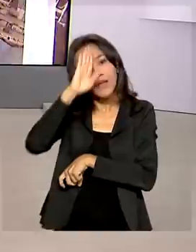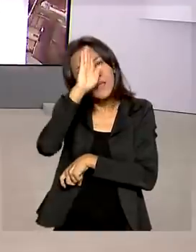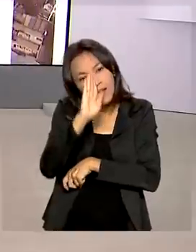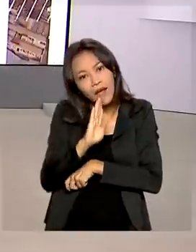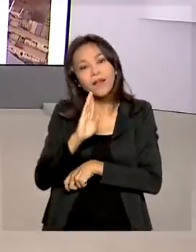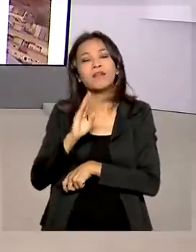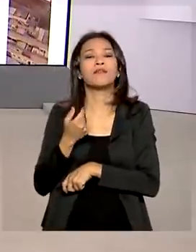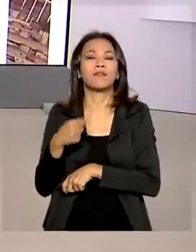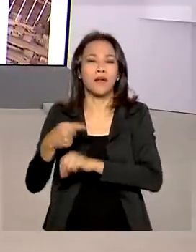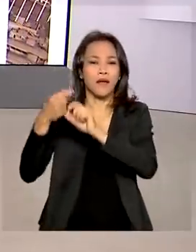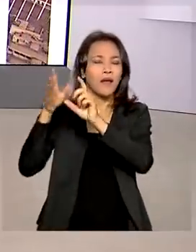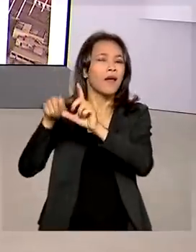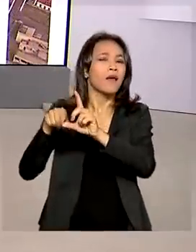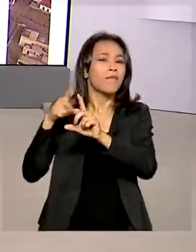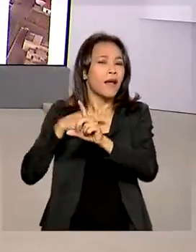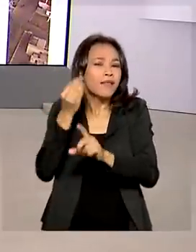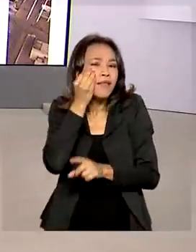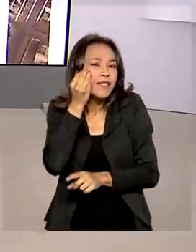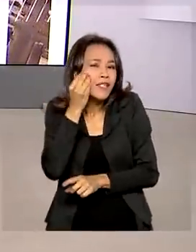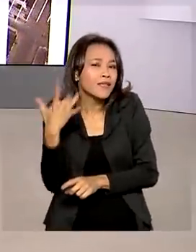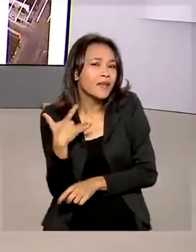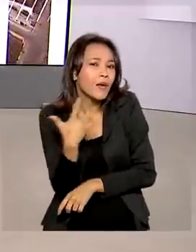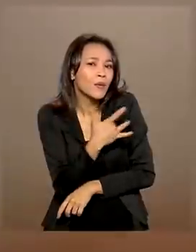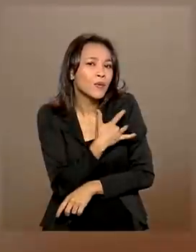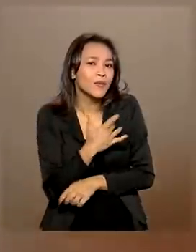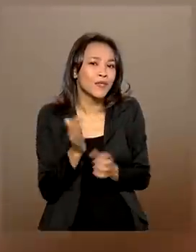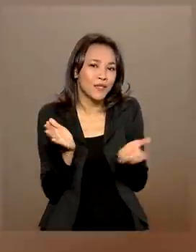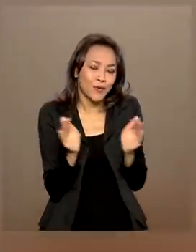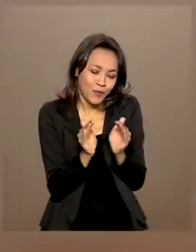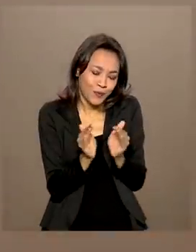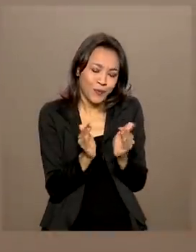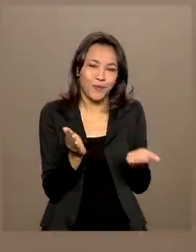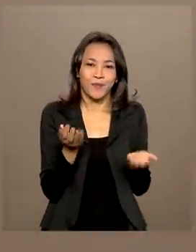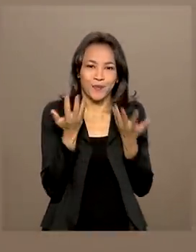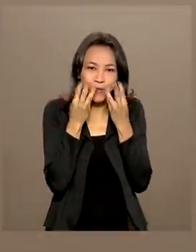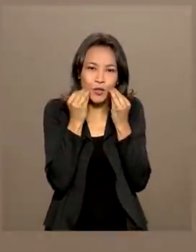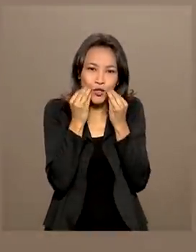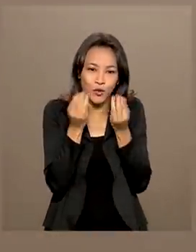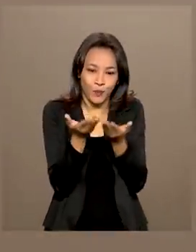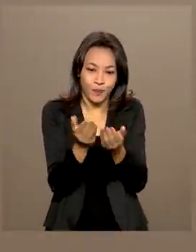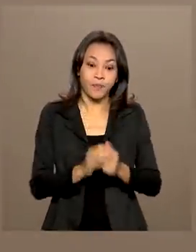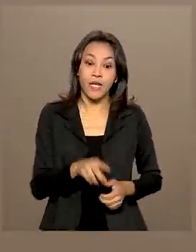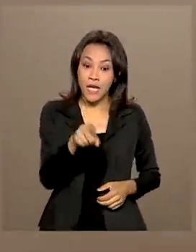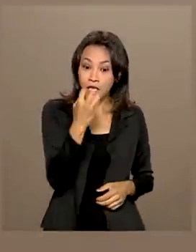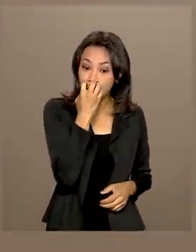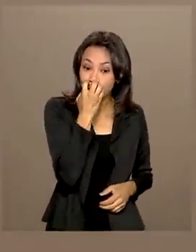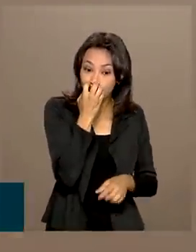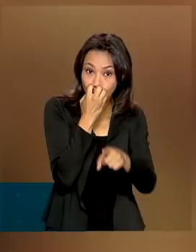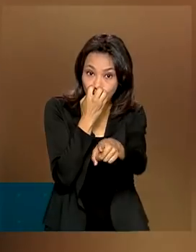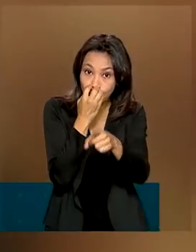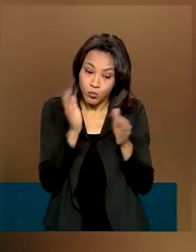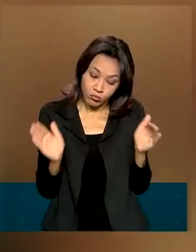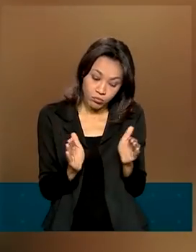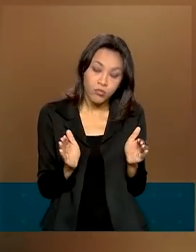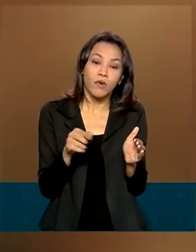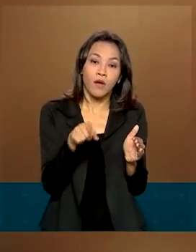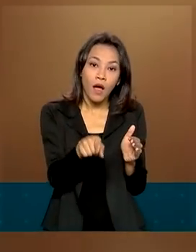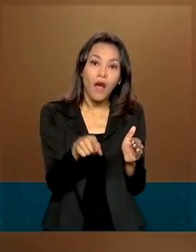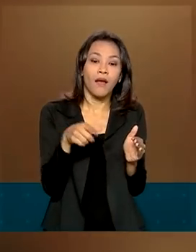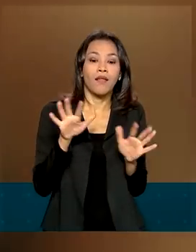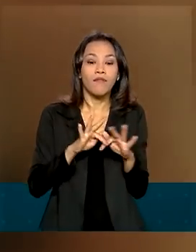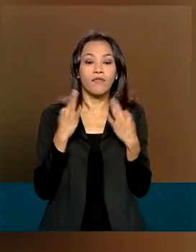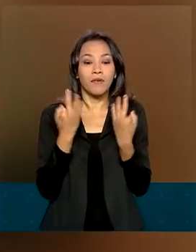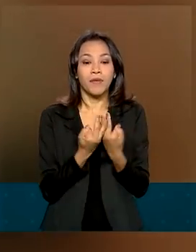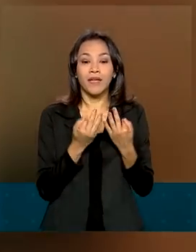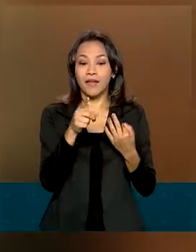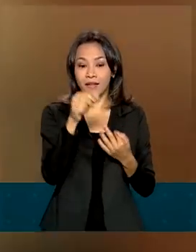necessário para atestar a saúde do bichinho. Mike é um cãozinho de porte médio e faz parte da família